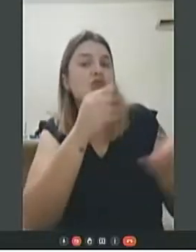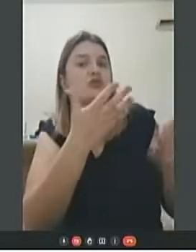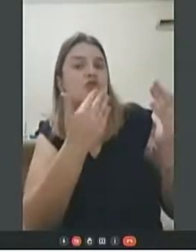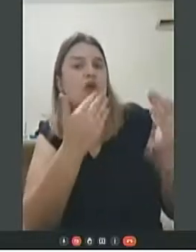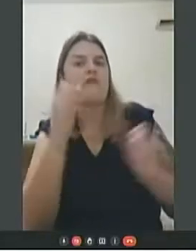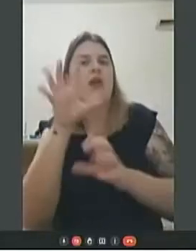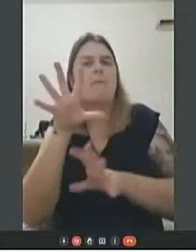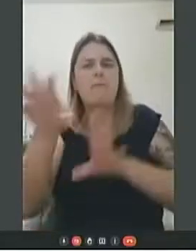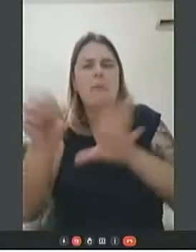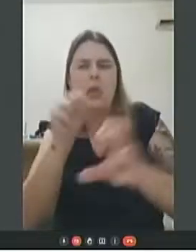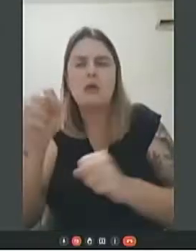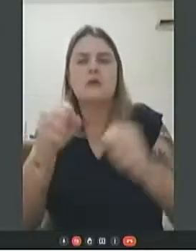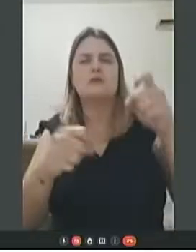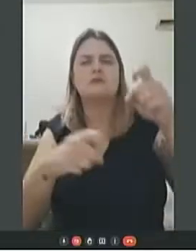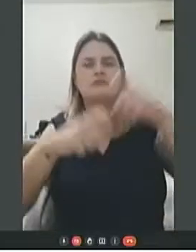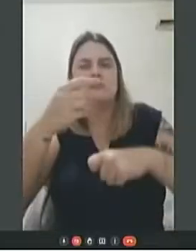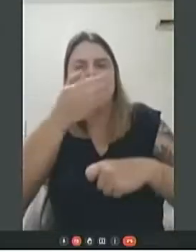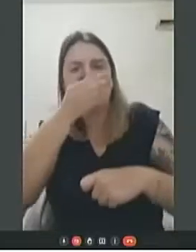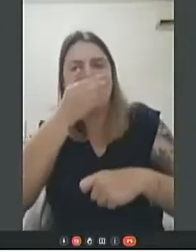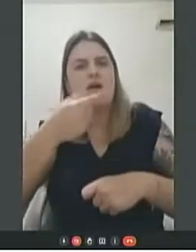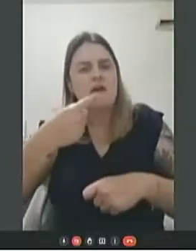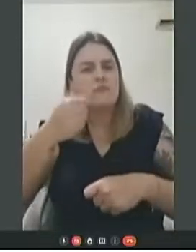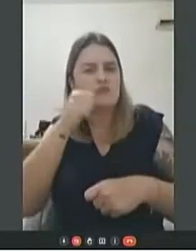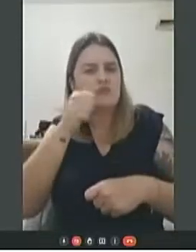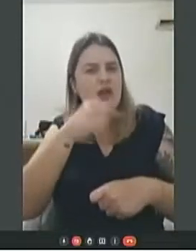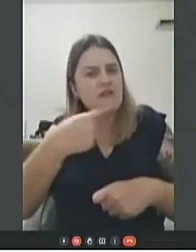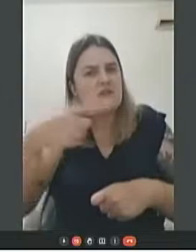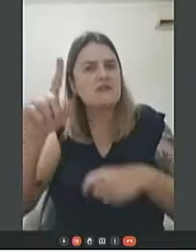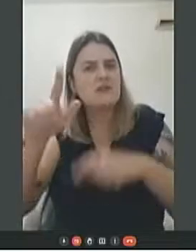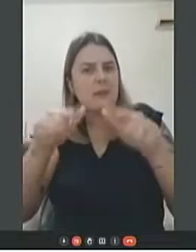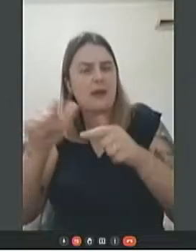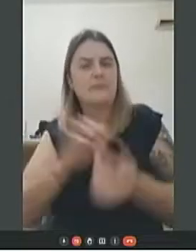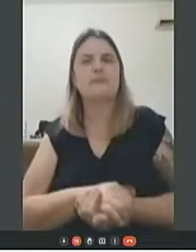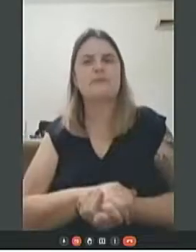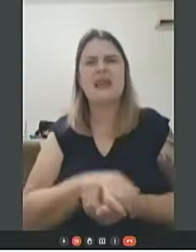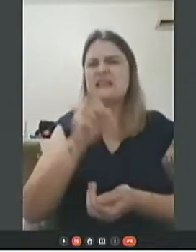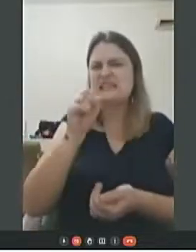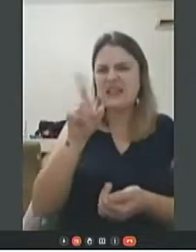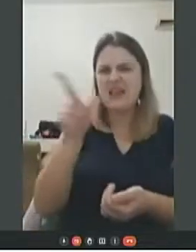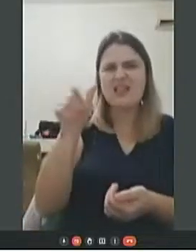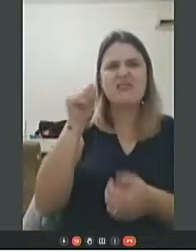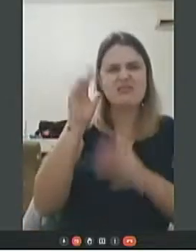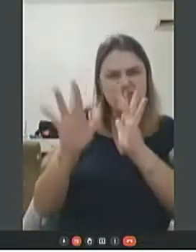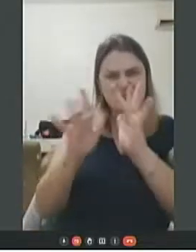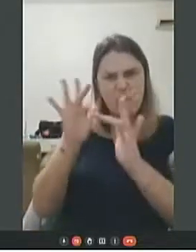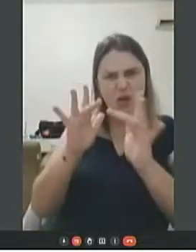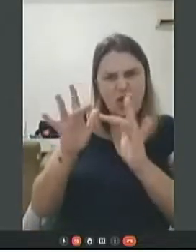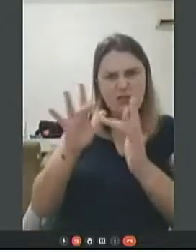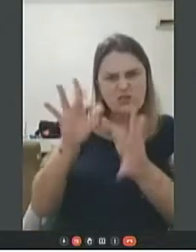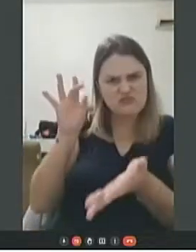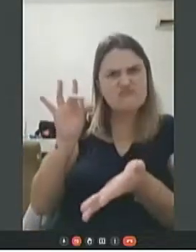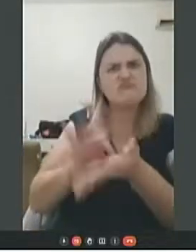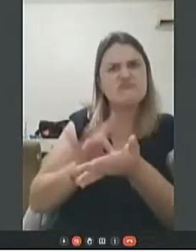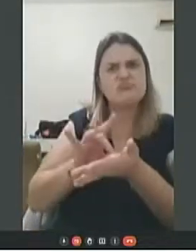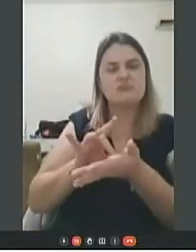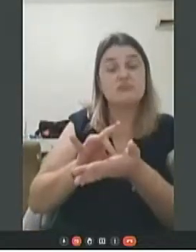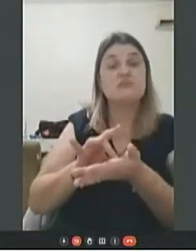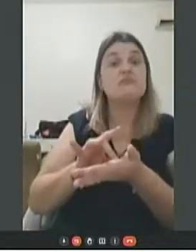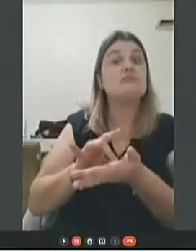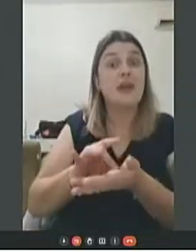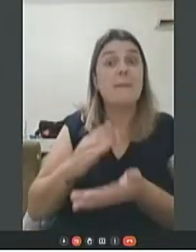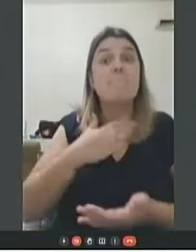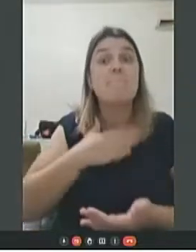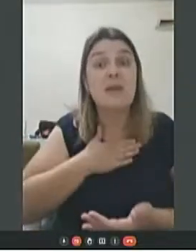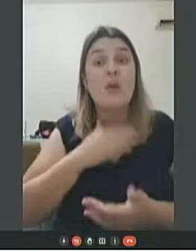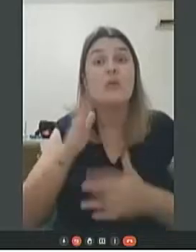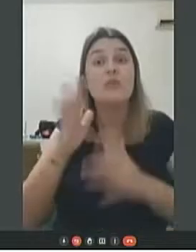estuprada a caminho do trabalho. Se ela estivesse um namorado fixo, isso não aconteceria. Meu namorado me estuprou por um